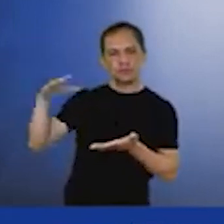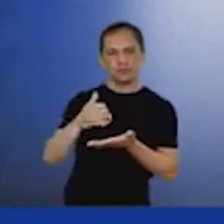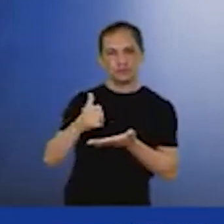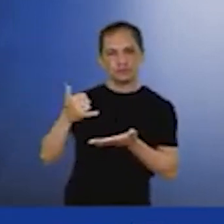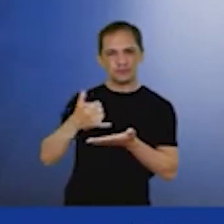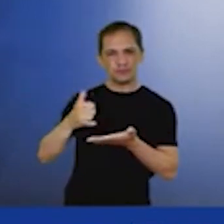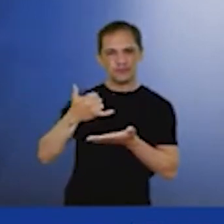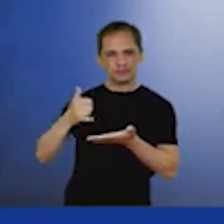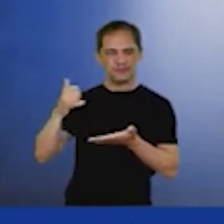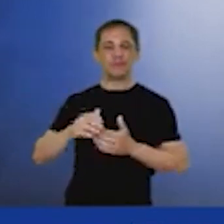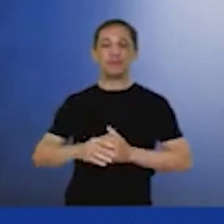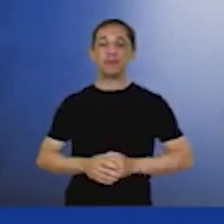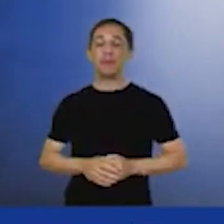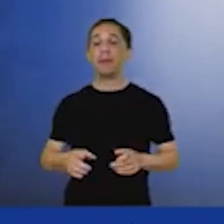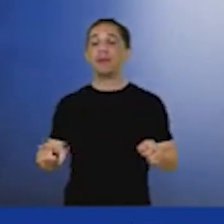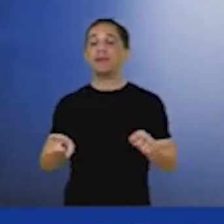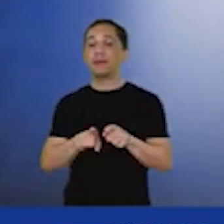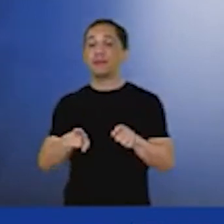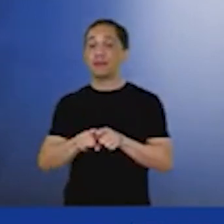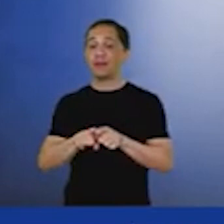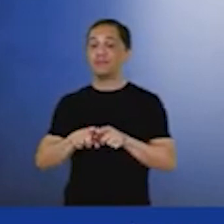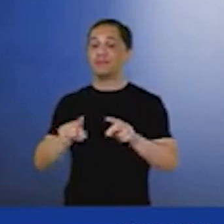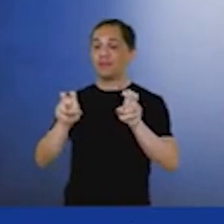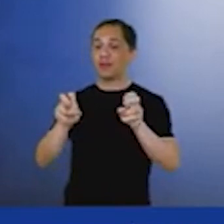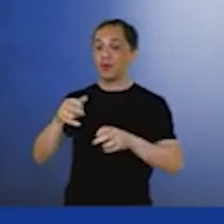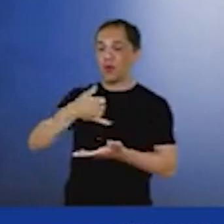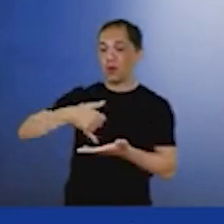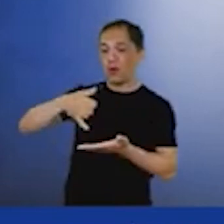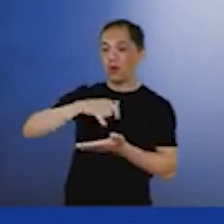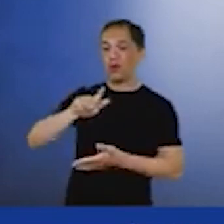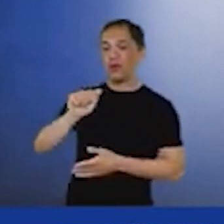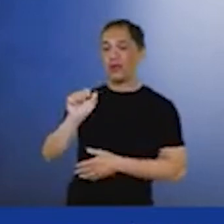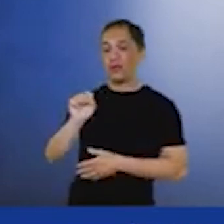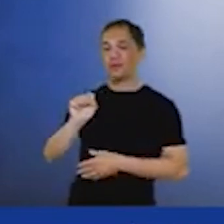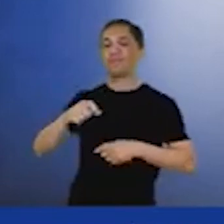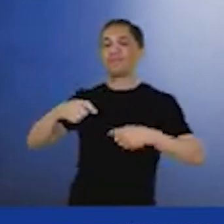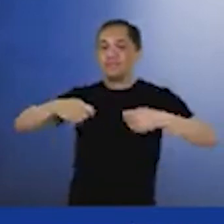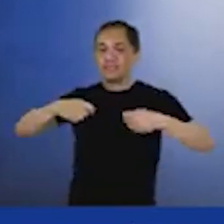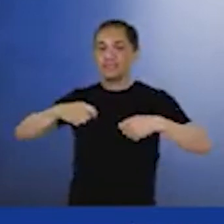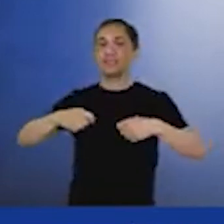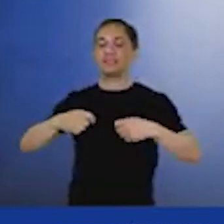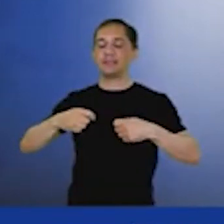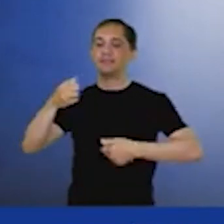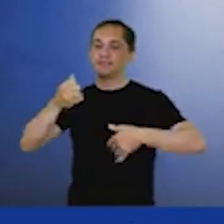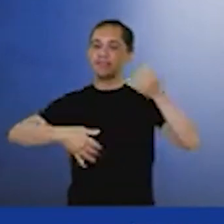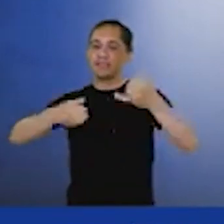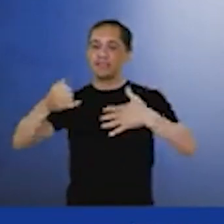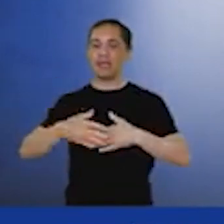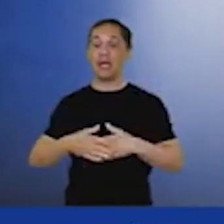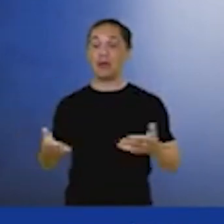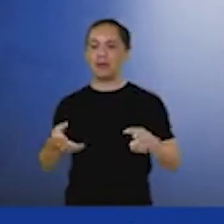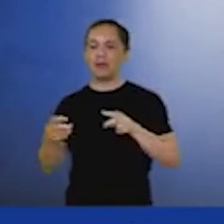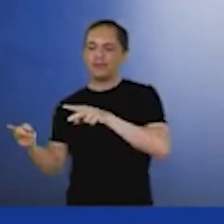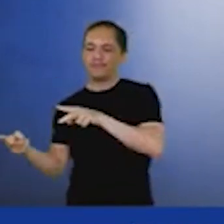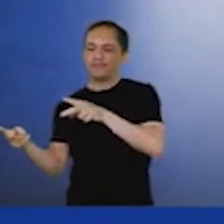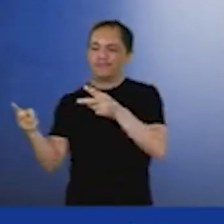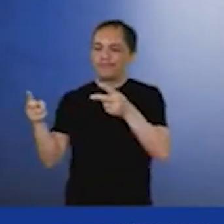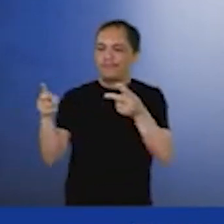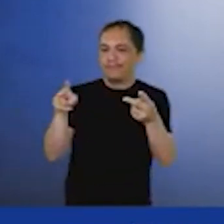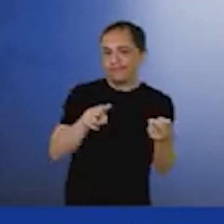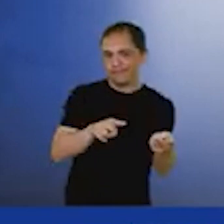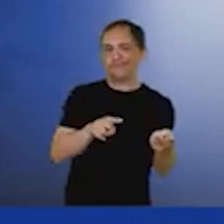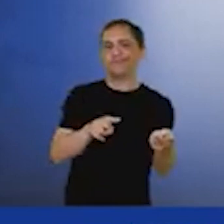pode deixar de falar do óleo e gás. A gente, a palavra é transição, então a gente não pode